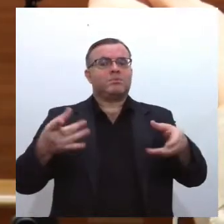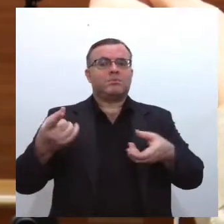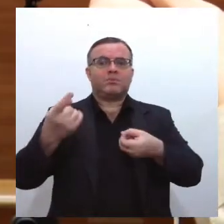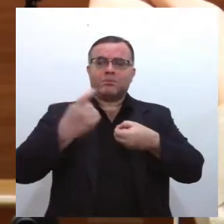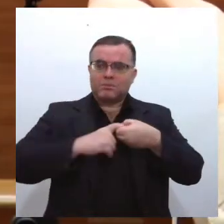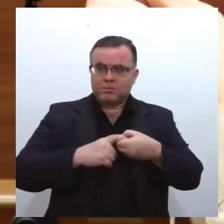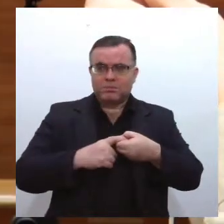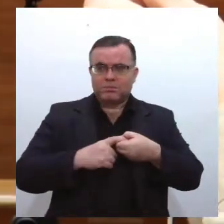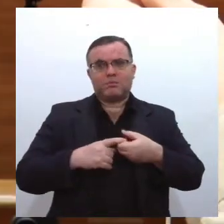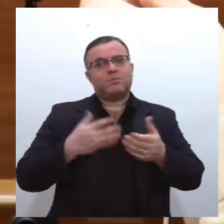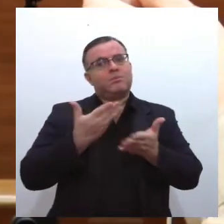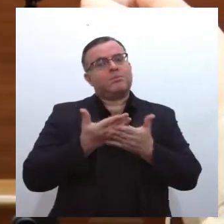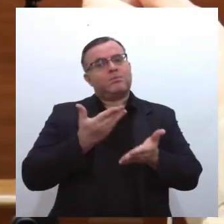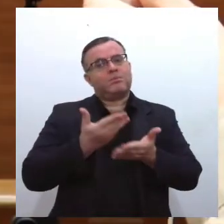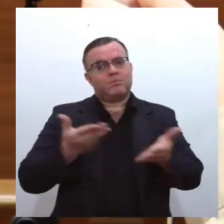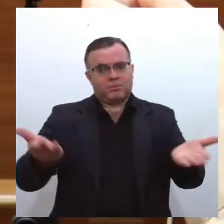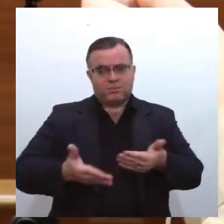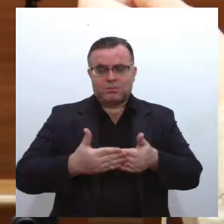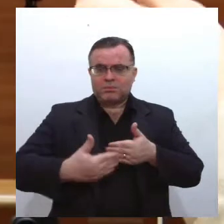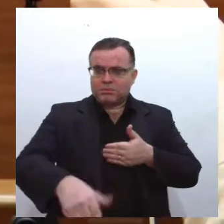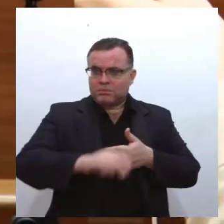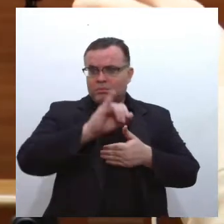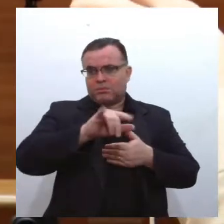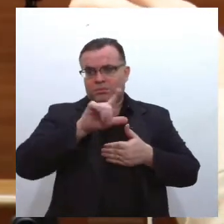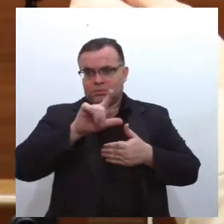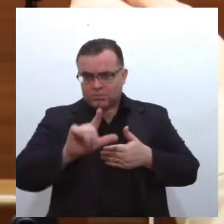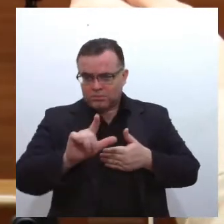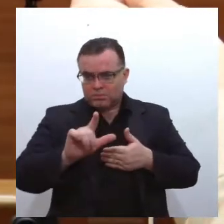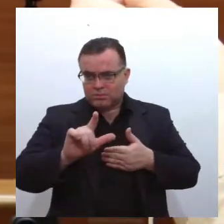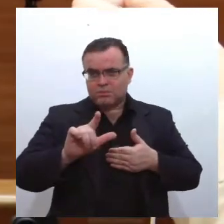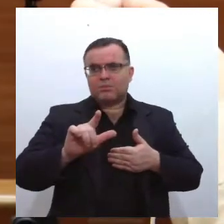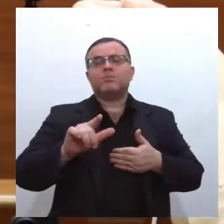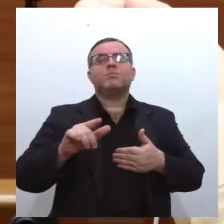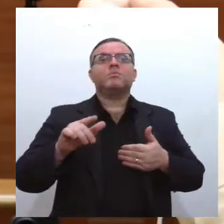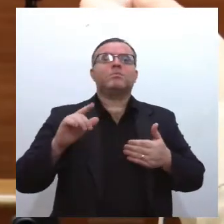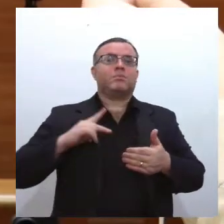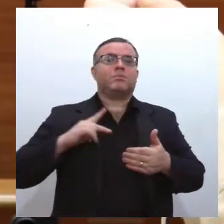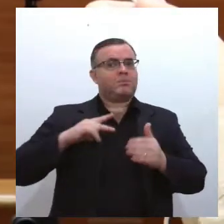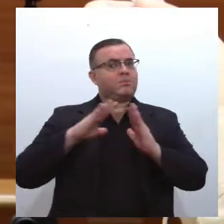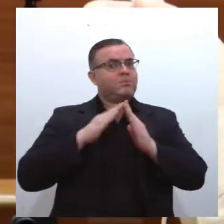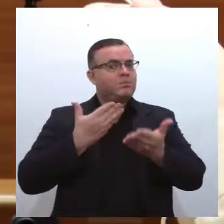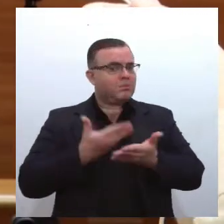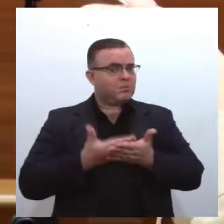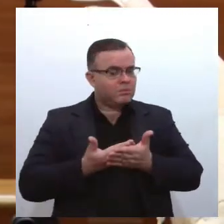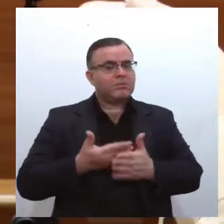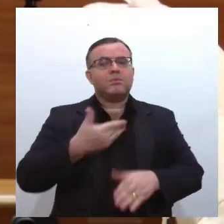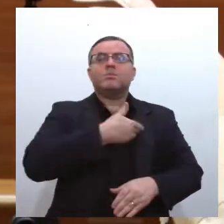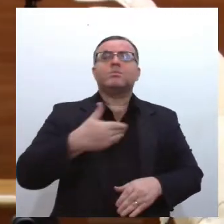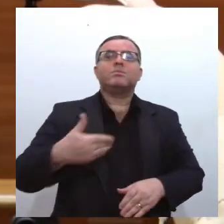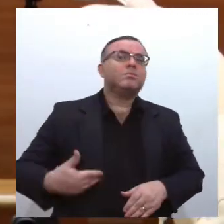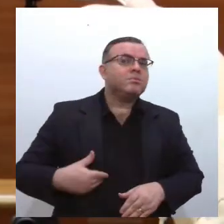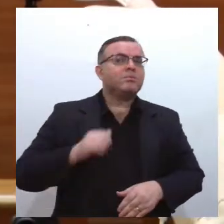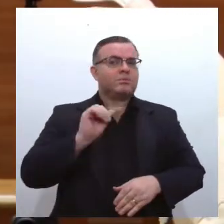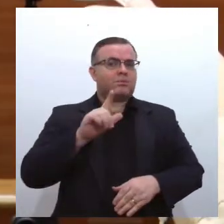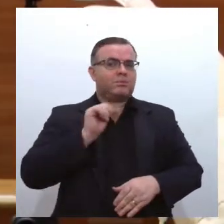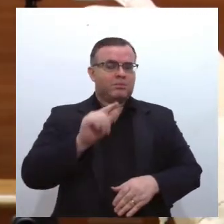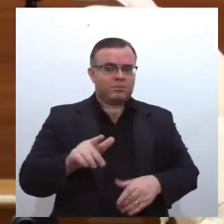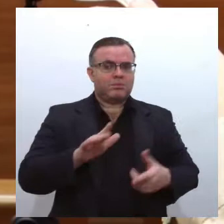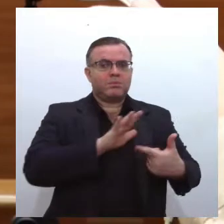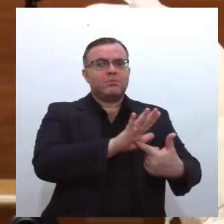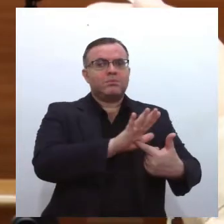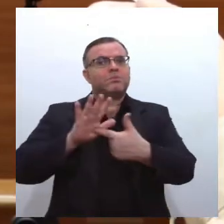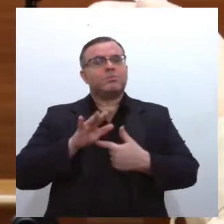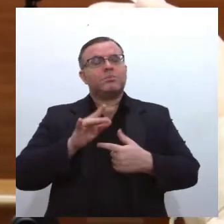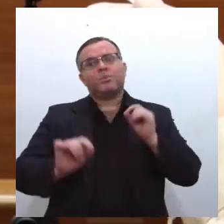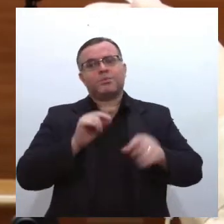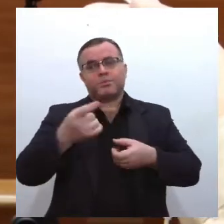educacionais agora em julho na rede privada e em agosto na rede pública. A gente vinha debatendo esse tema, mostrando a importância dessa